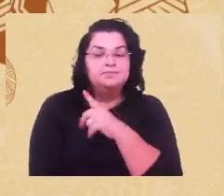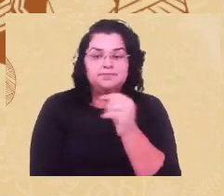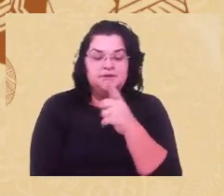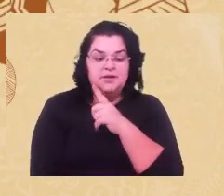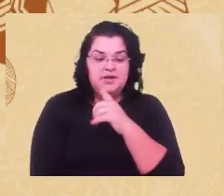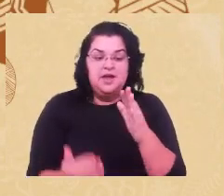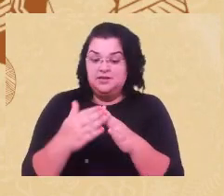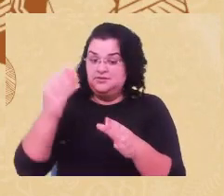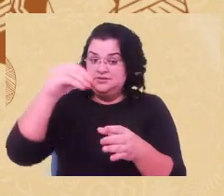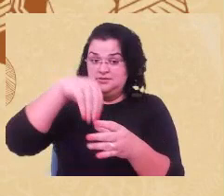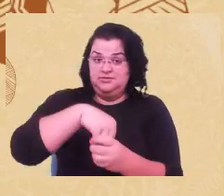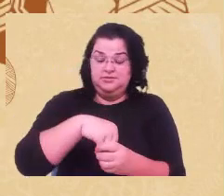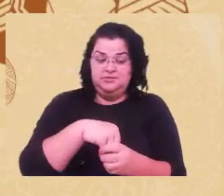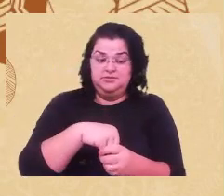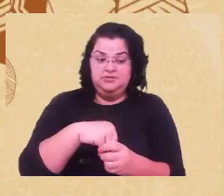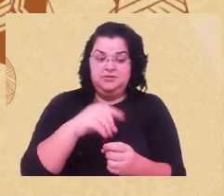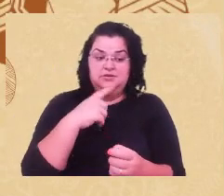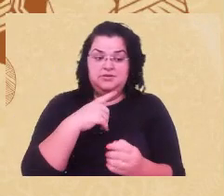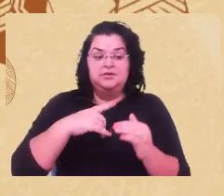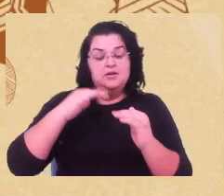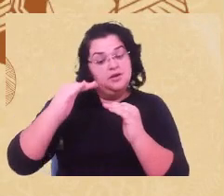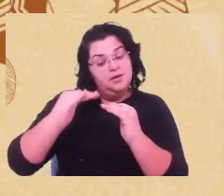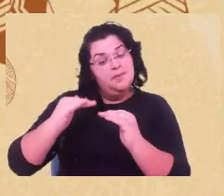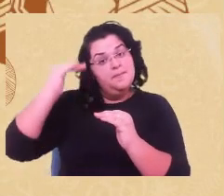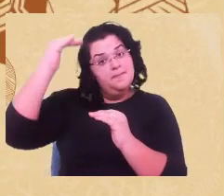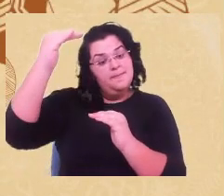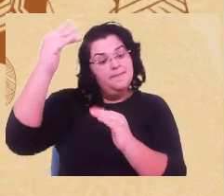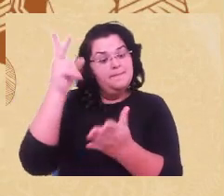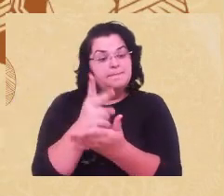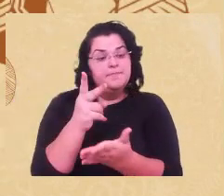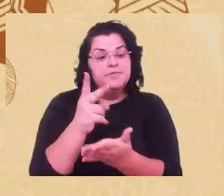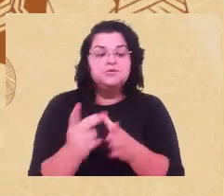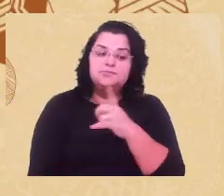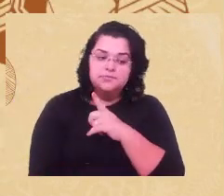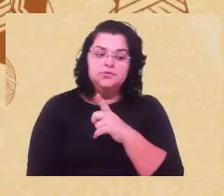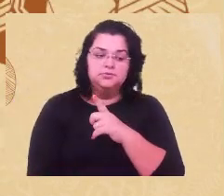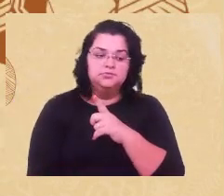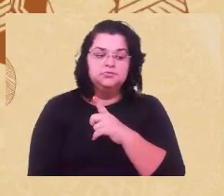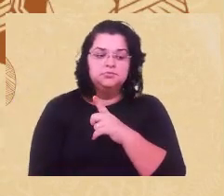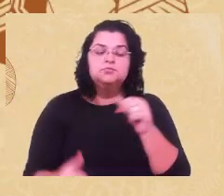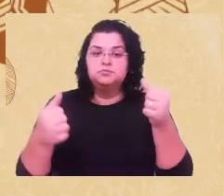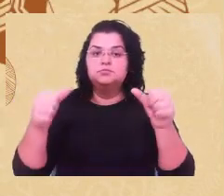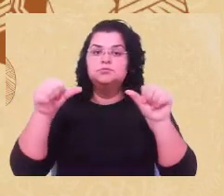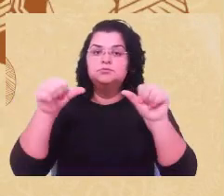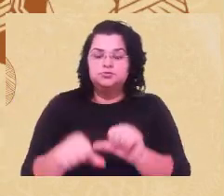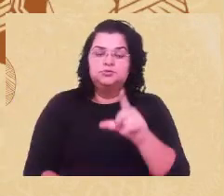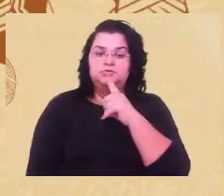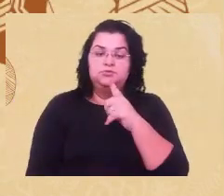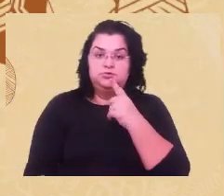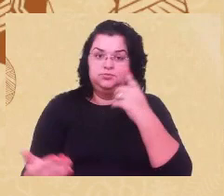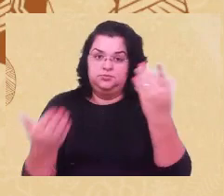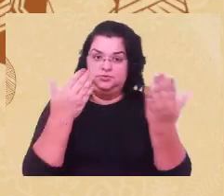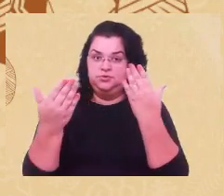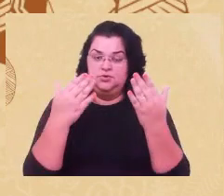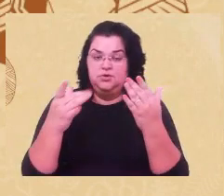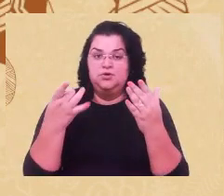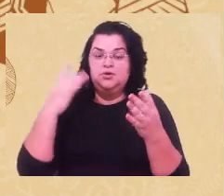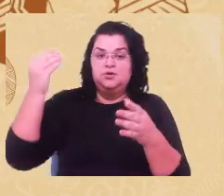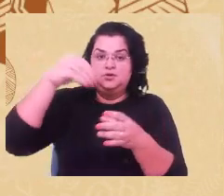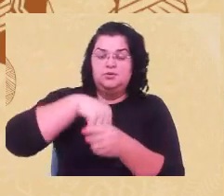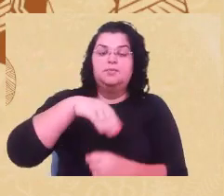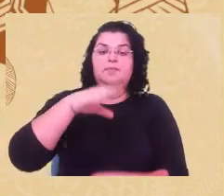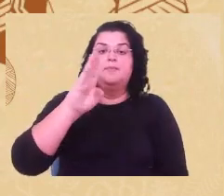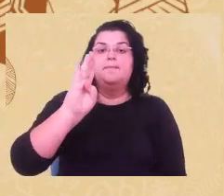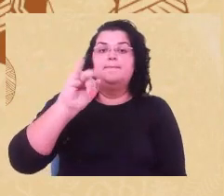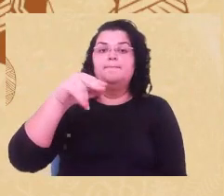Conselho Federal de Psicologia, tem apontado tanto para o prejuízo que dá quando a psicologia se põe binária. E